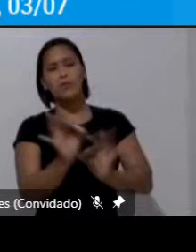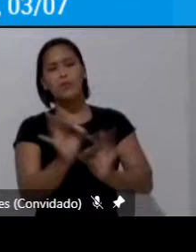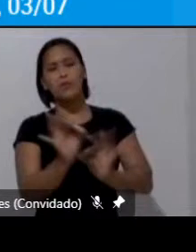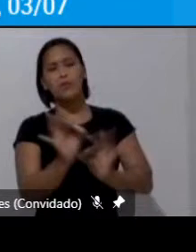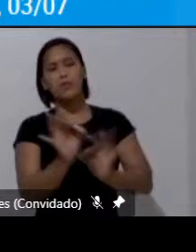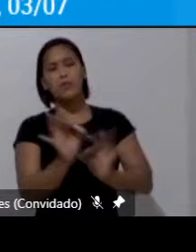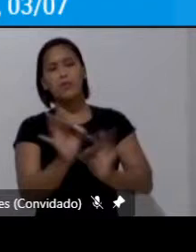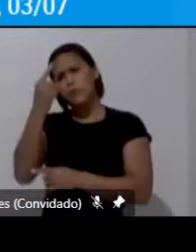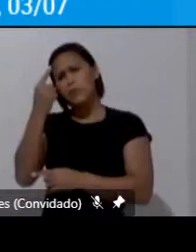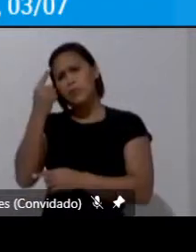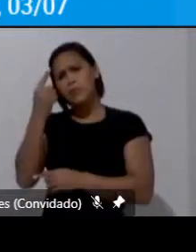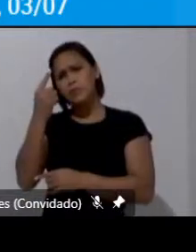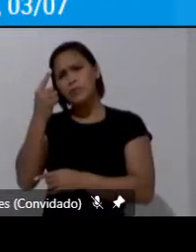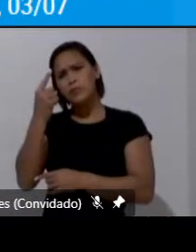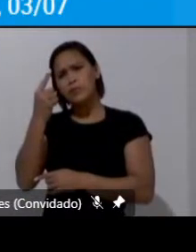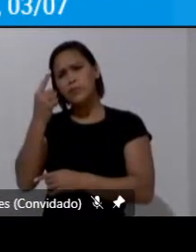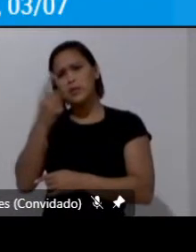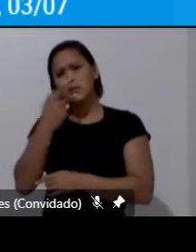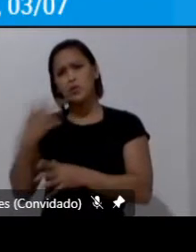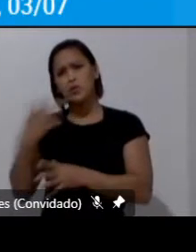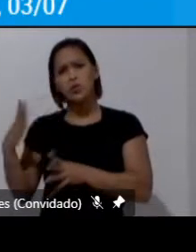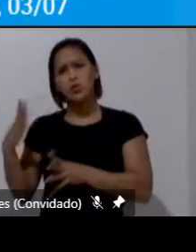hoje. Os movimentos